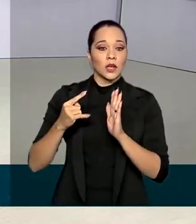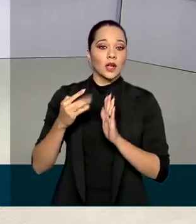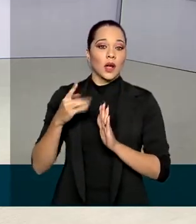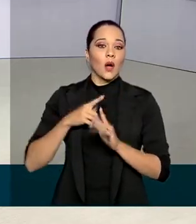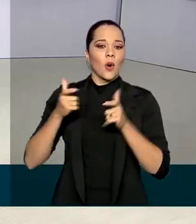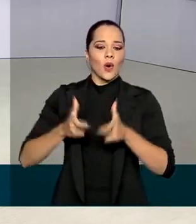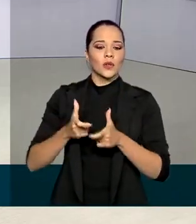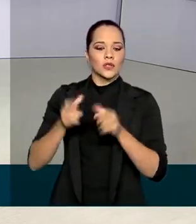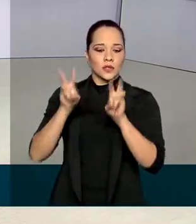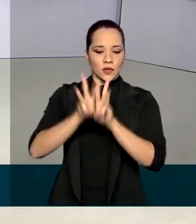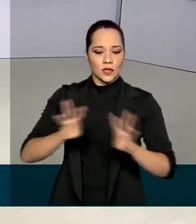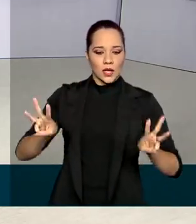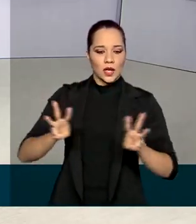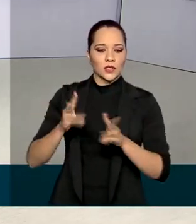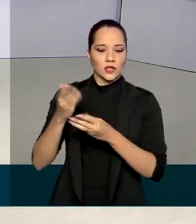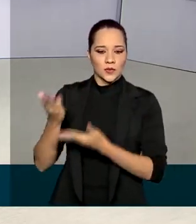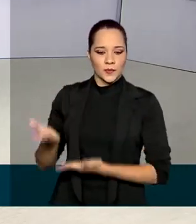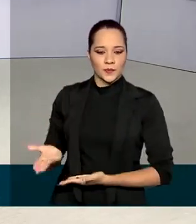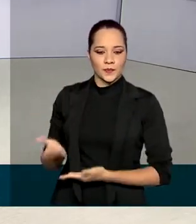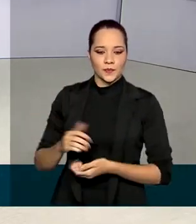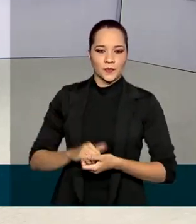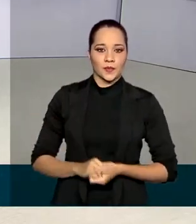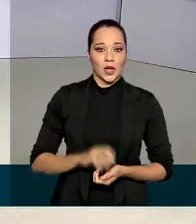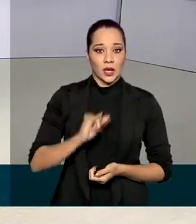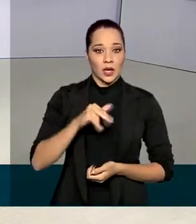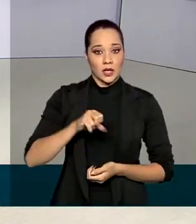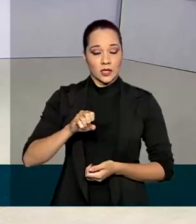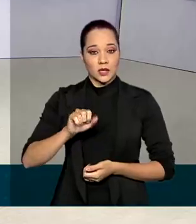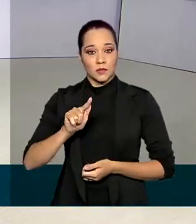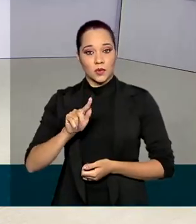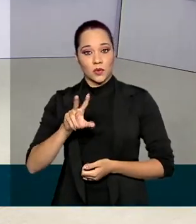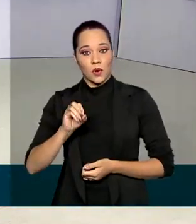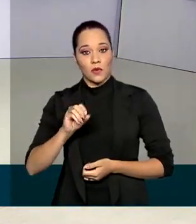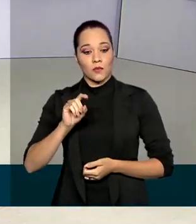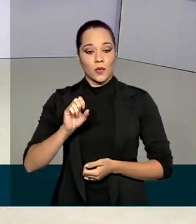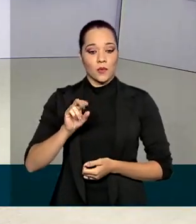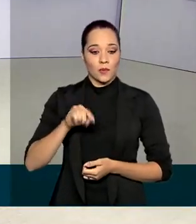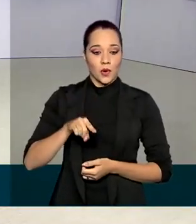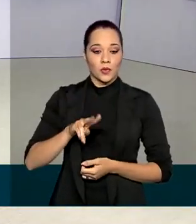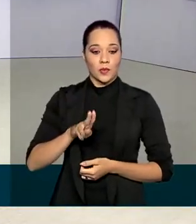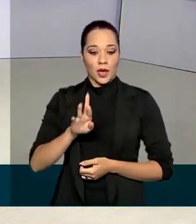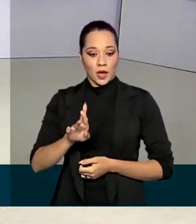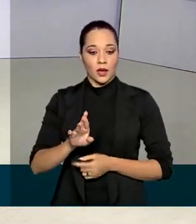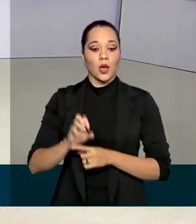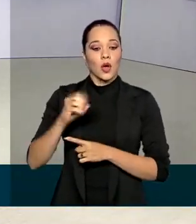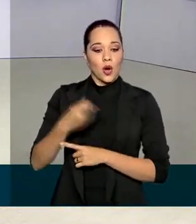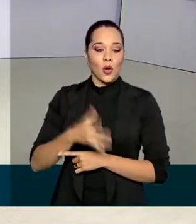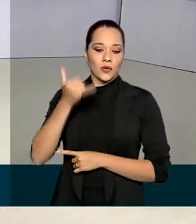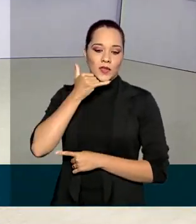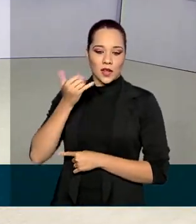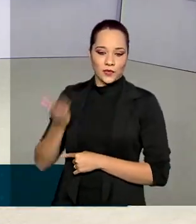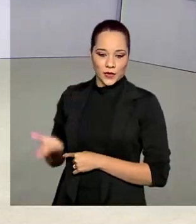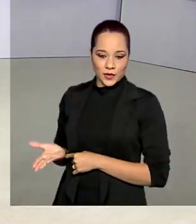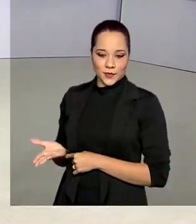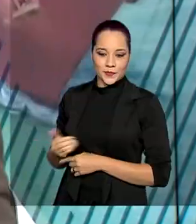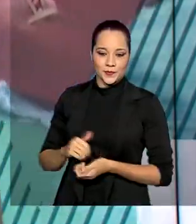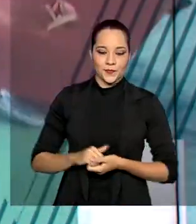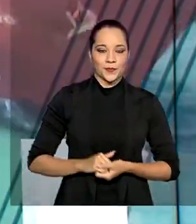.inss.gov.br ou no telefone 135.